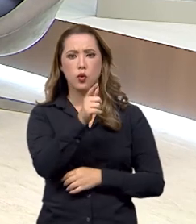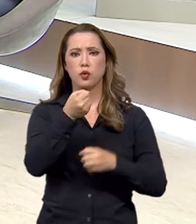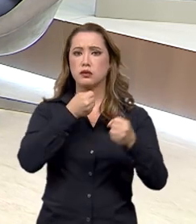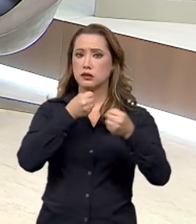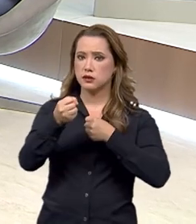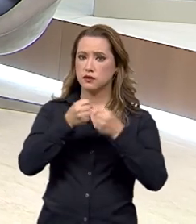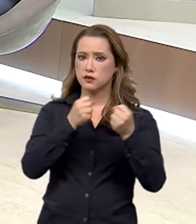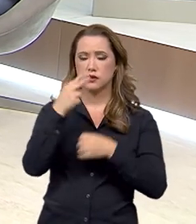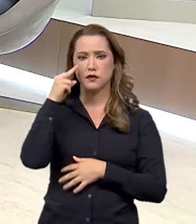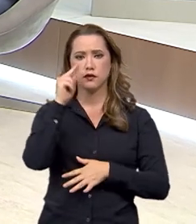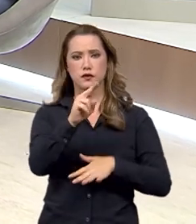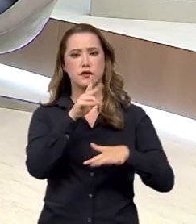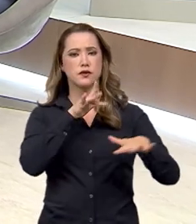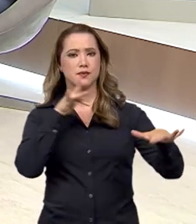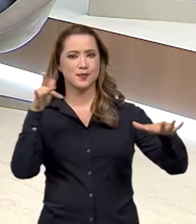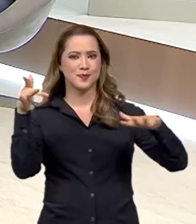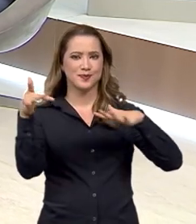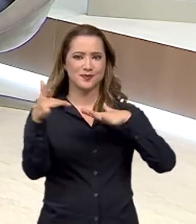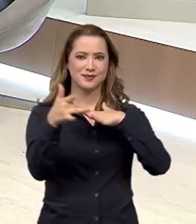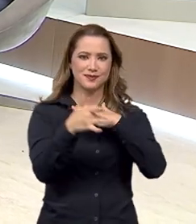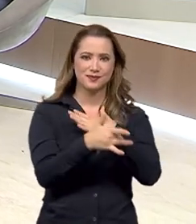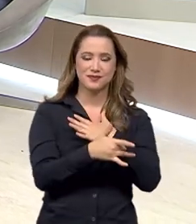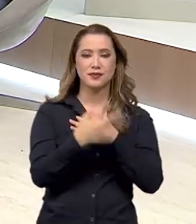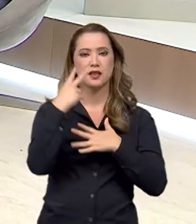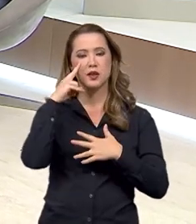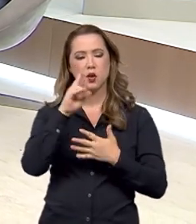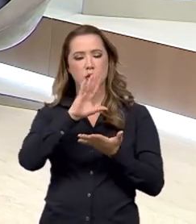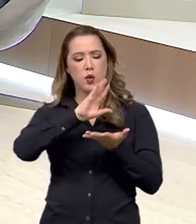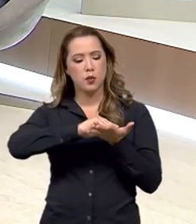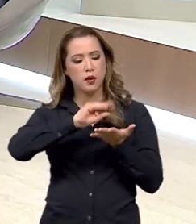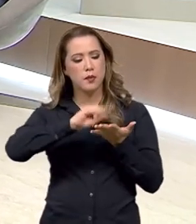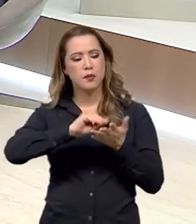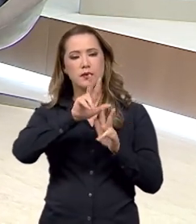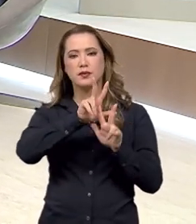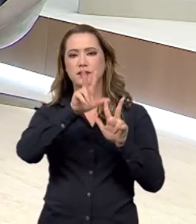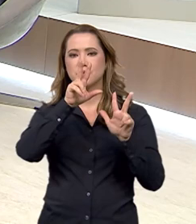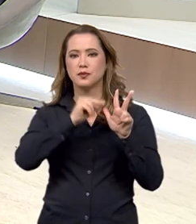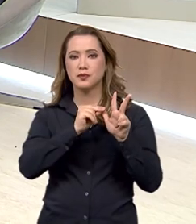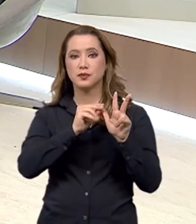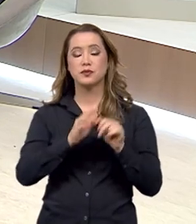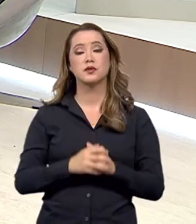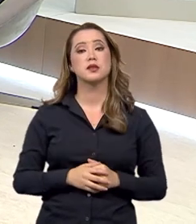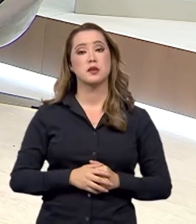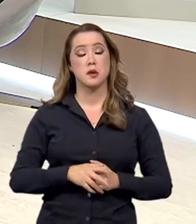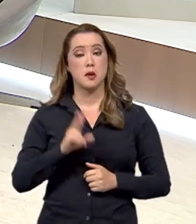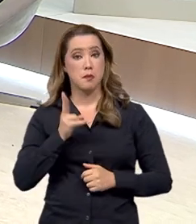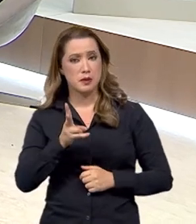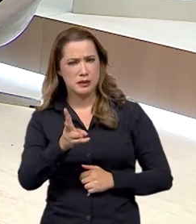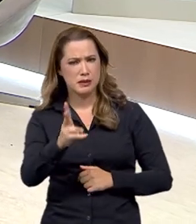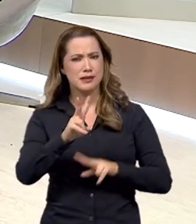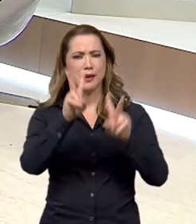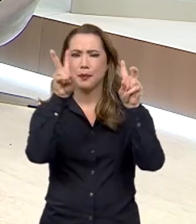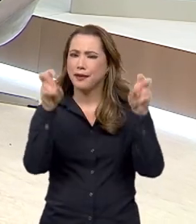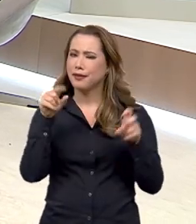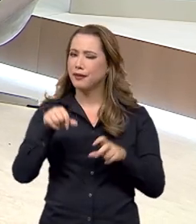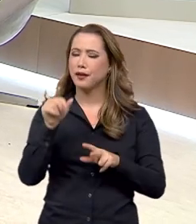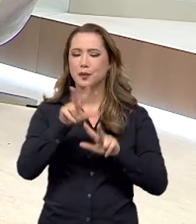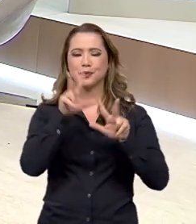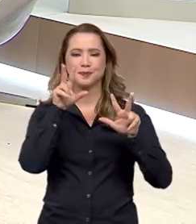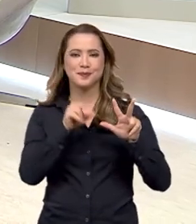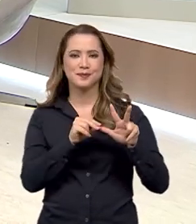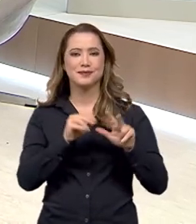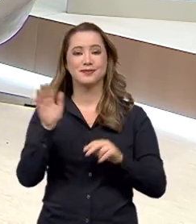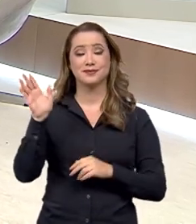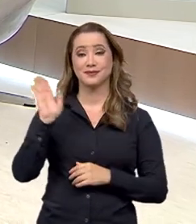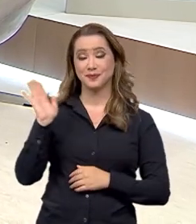ou outras entrevistas, é só acompanhar nossas redes sociais ou baixar o TV Brasil Play. E o Brasil continua em pauta aqui na TV